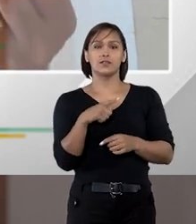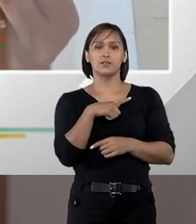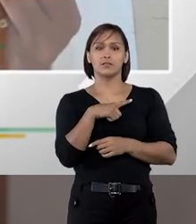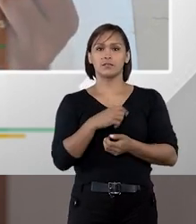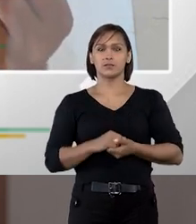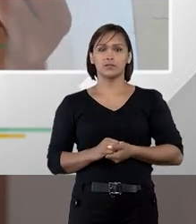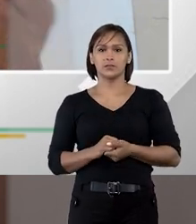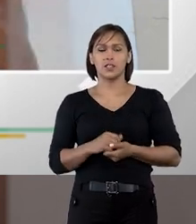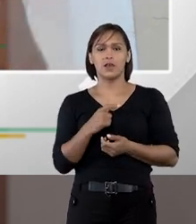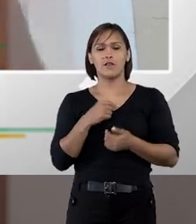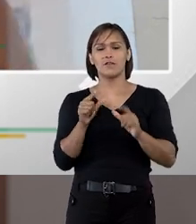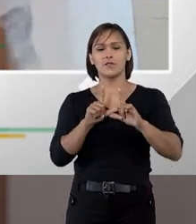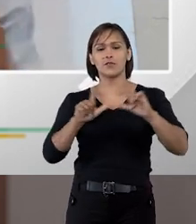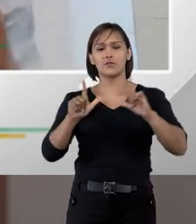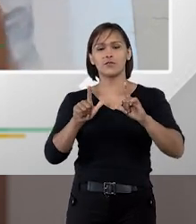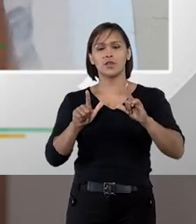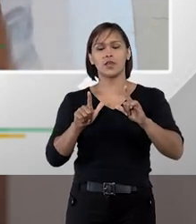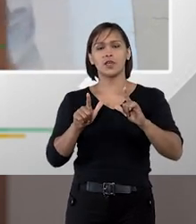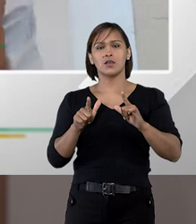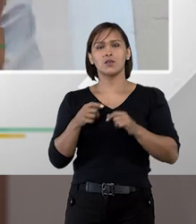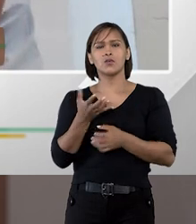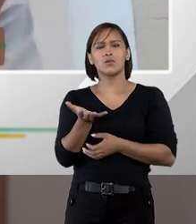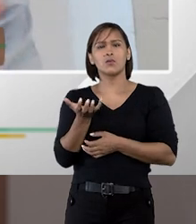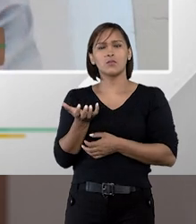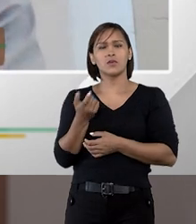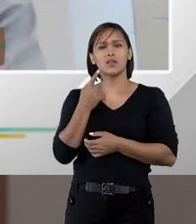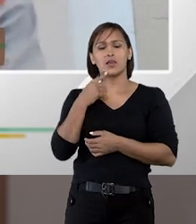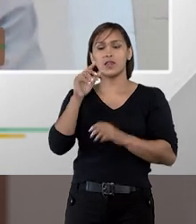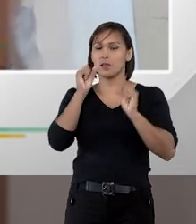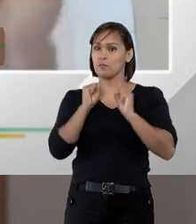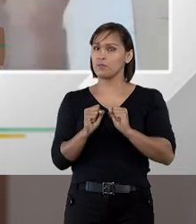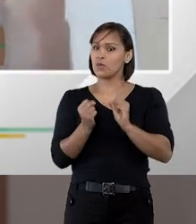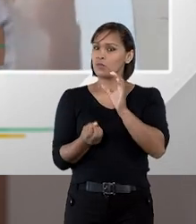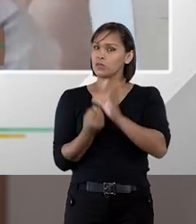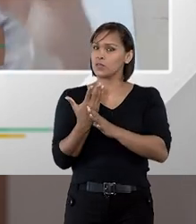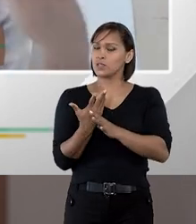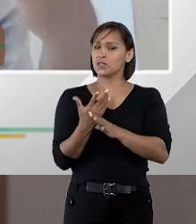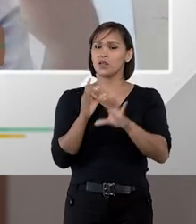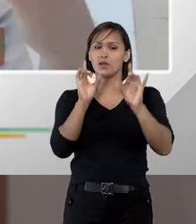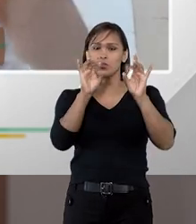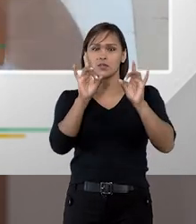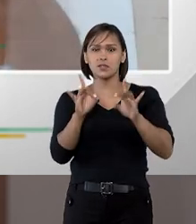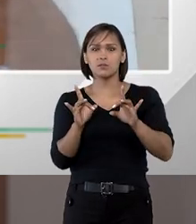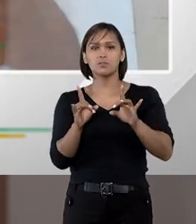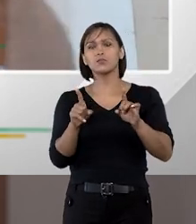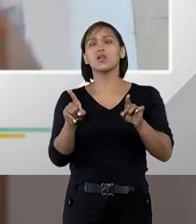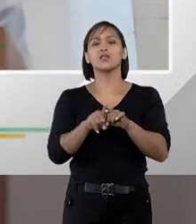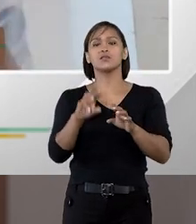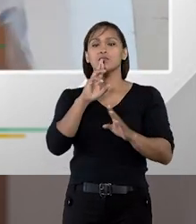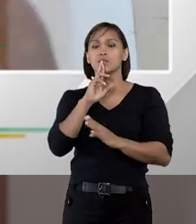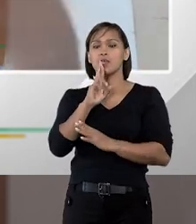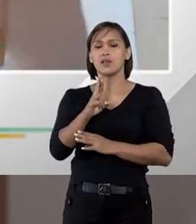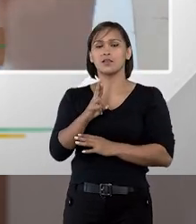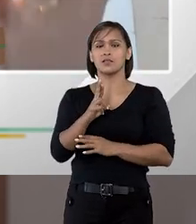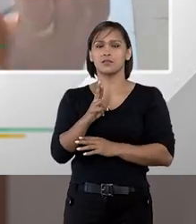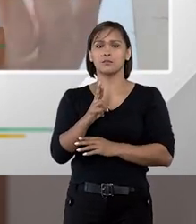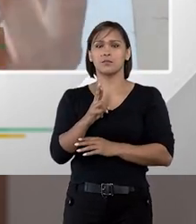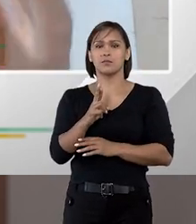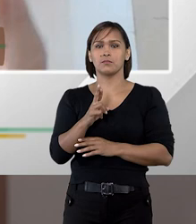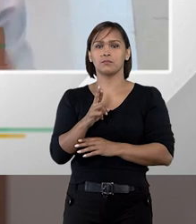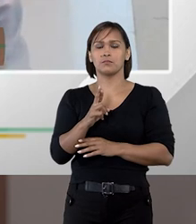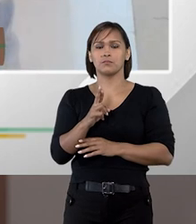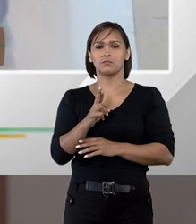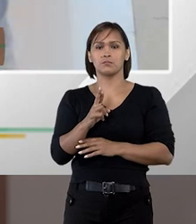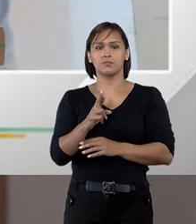que vem com o intuito de que se possa criar uma espécie de solução